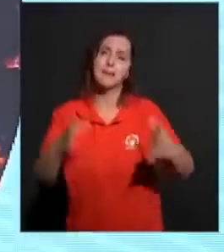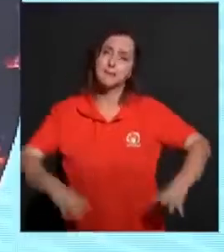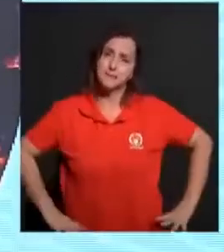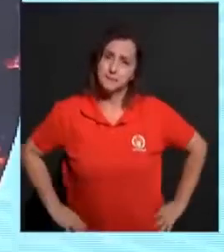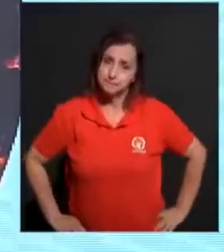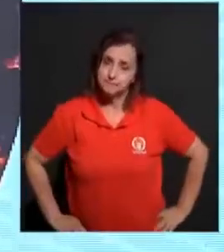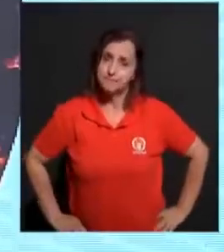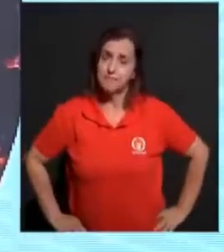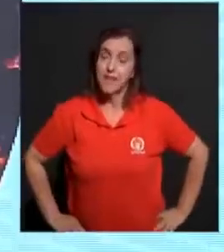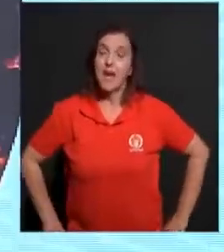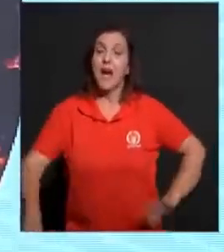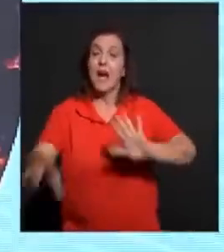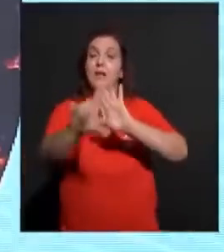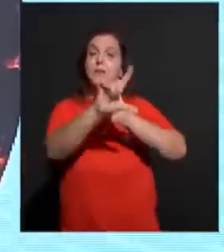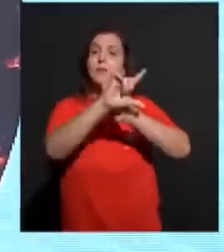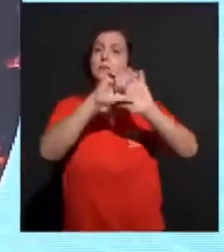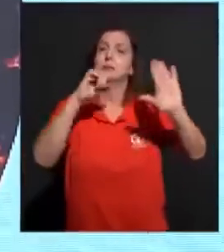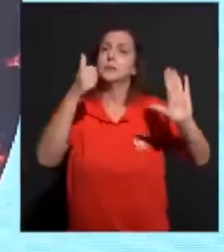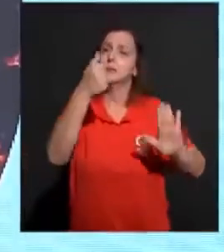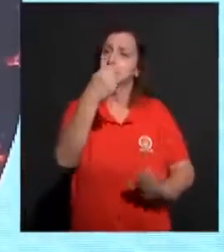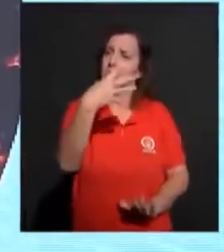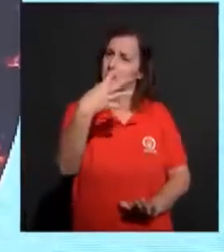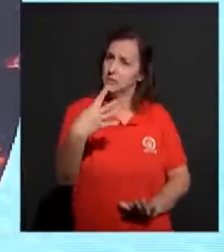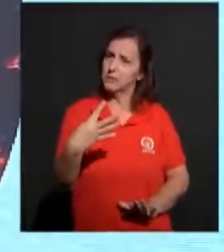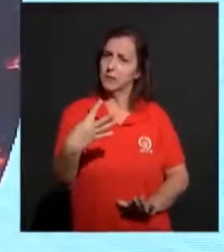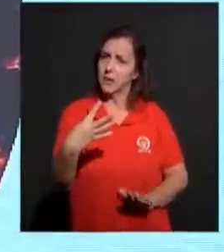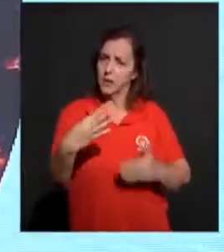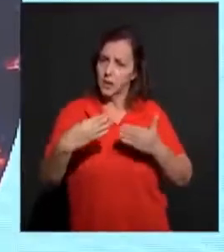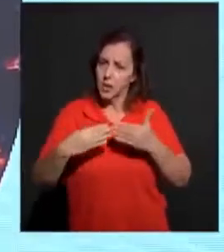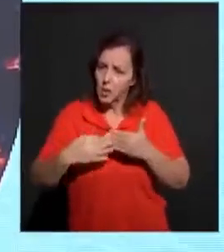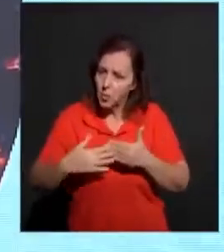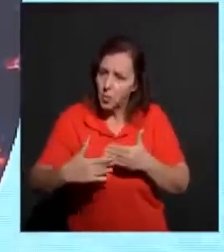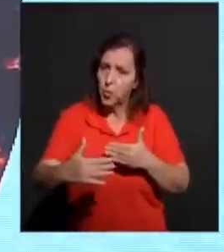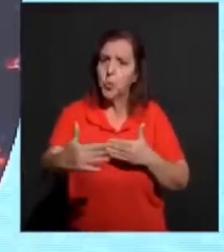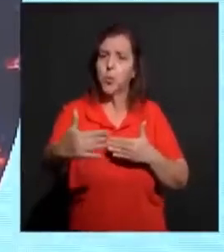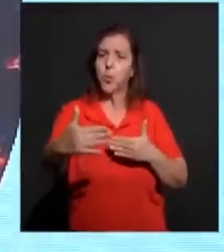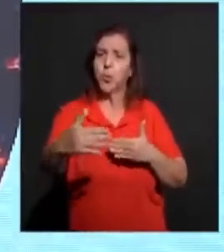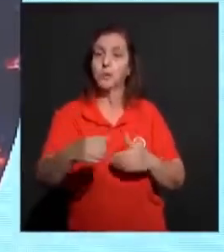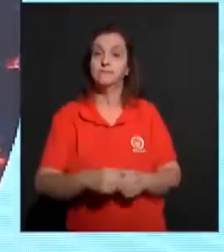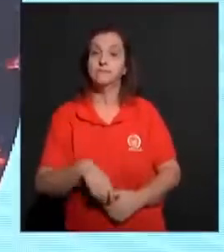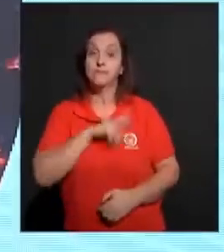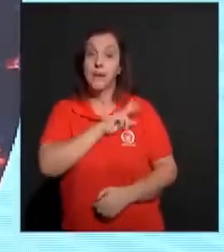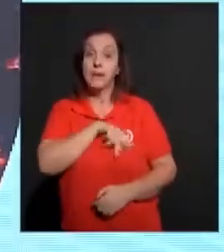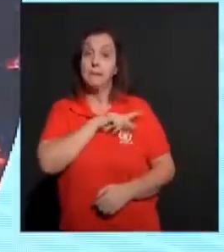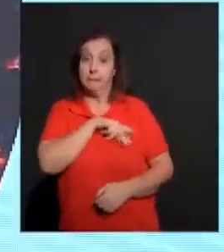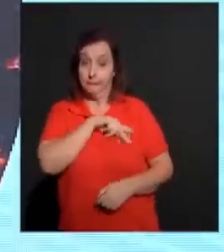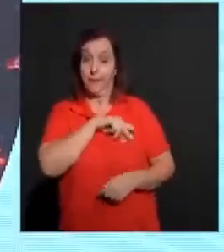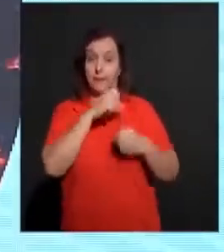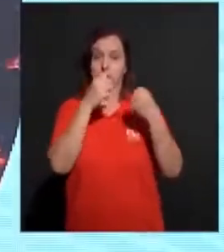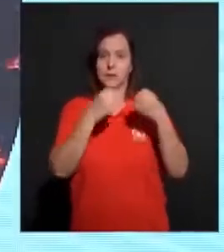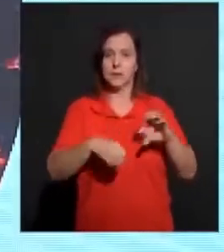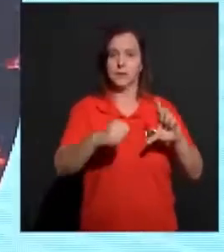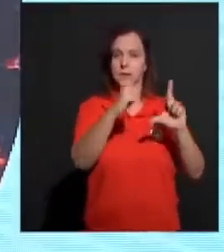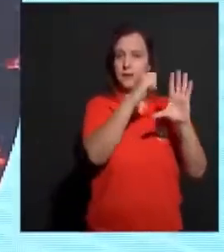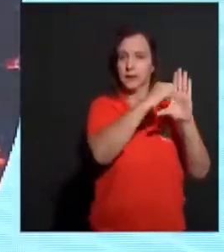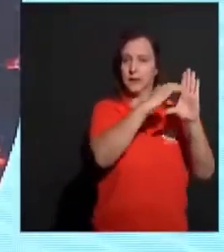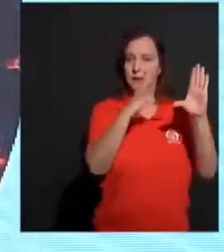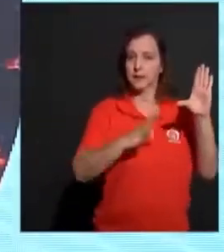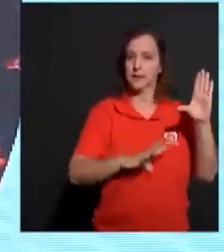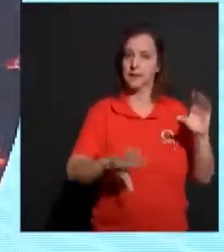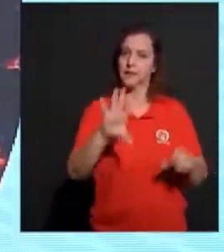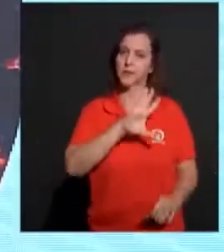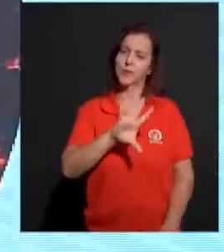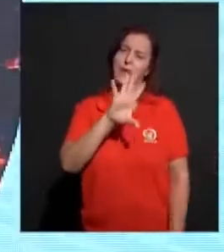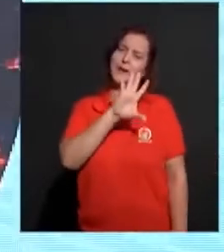E aí, no versículo 4, em diante, Paulo relata as características do amor.